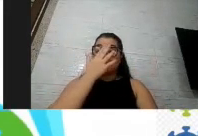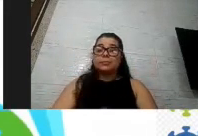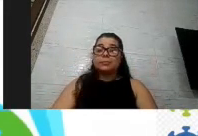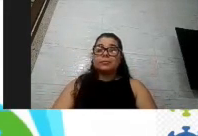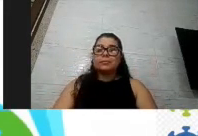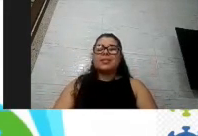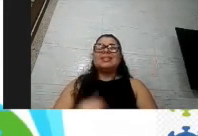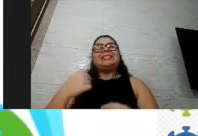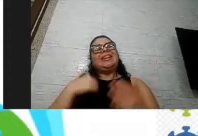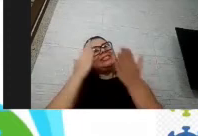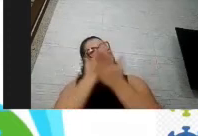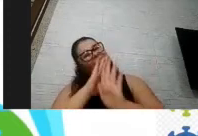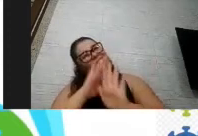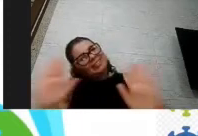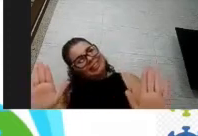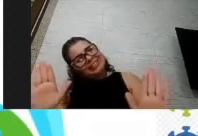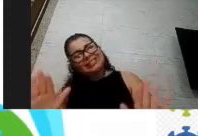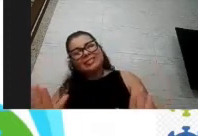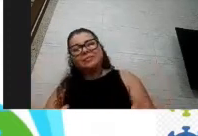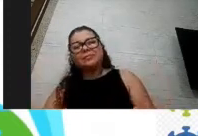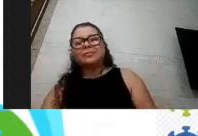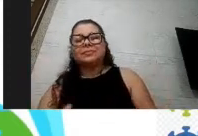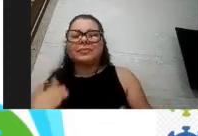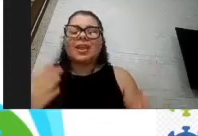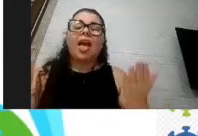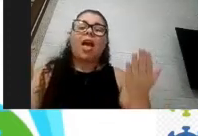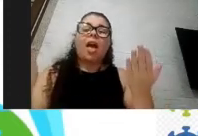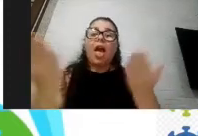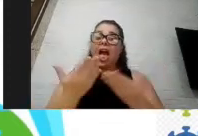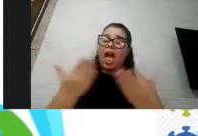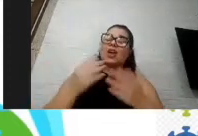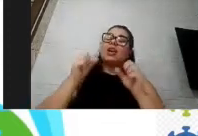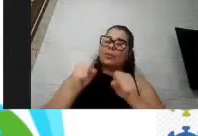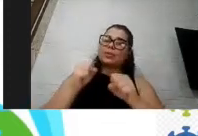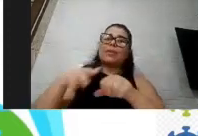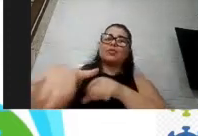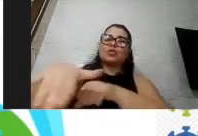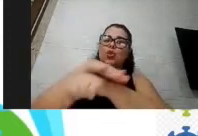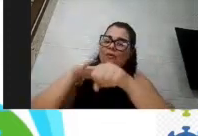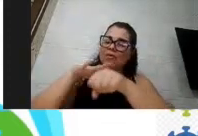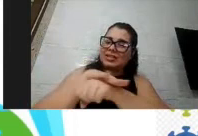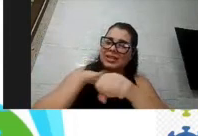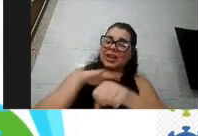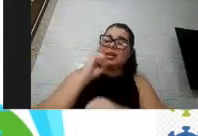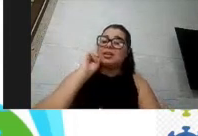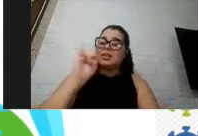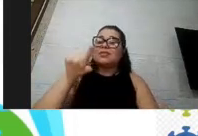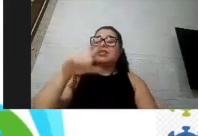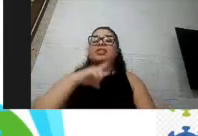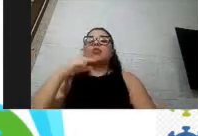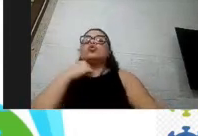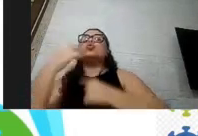terminei agora podemos conversar se vocês tiverem alguma dúvida